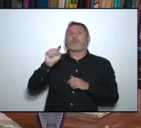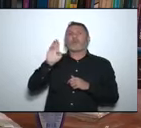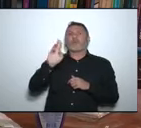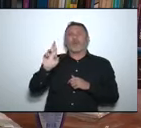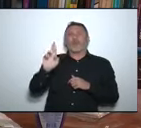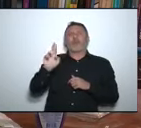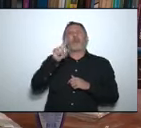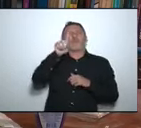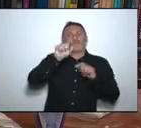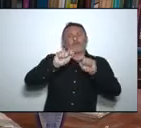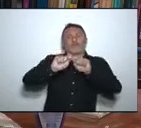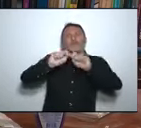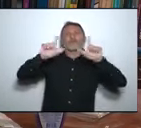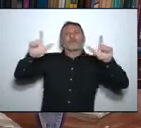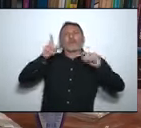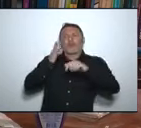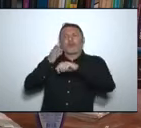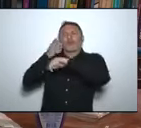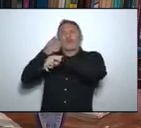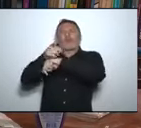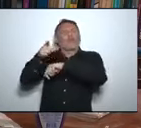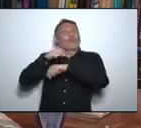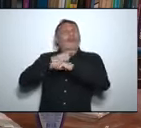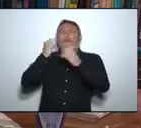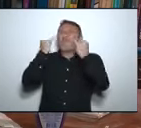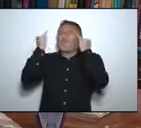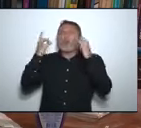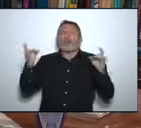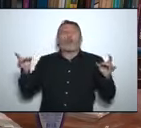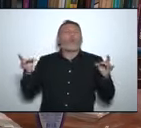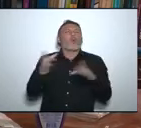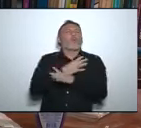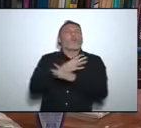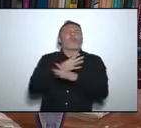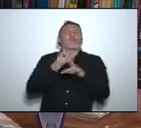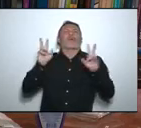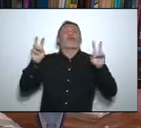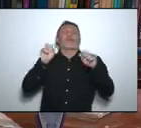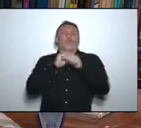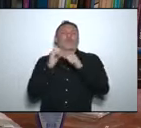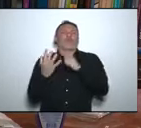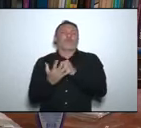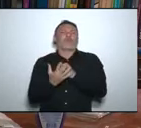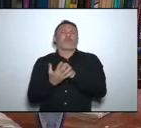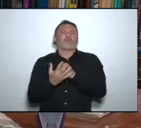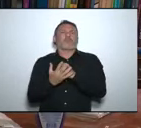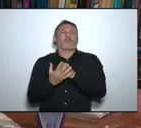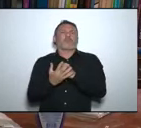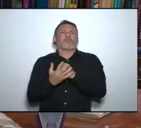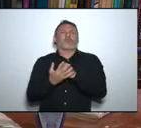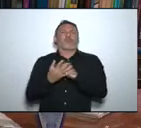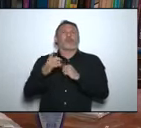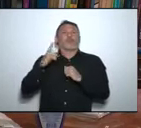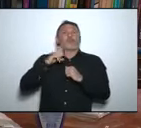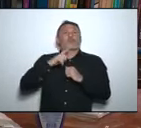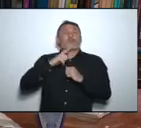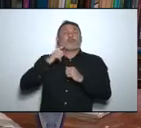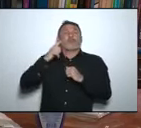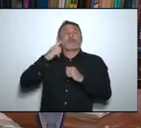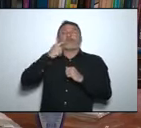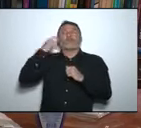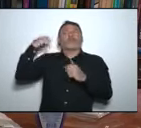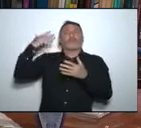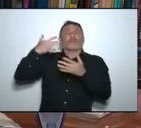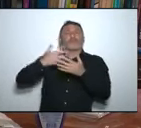informações de contratações, de tudo. E agora, nesses últimos dias, a Secretaria de Controle e